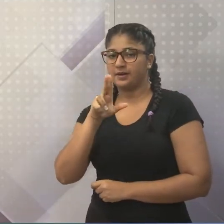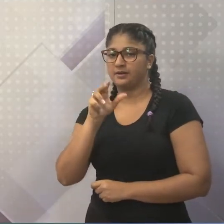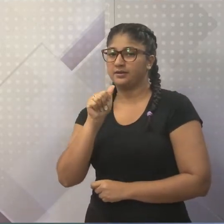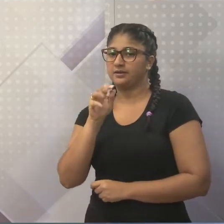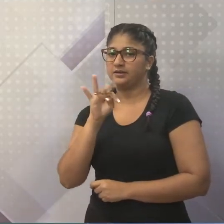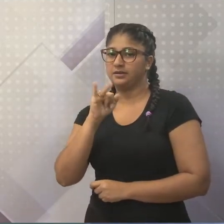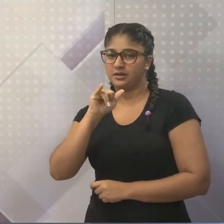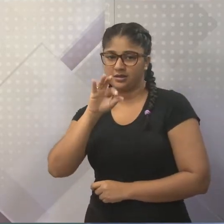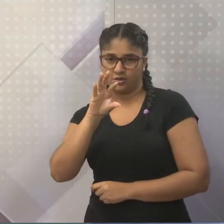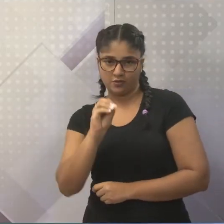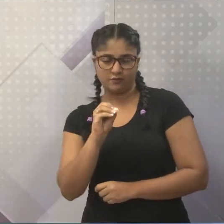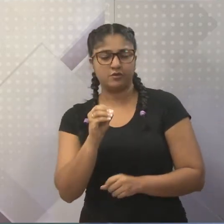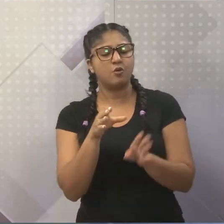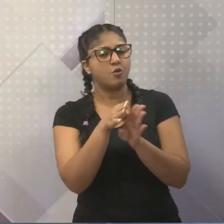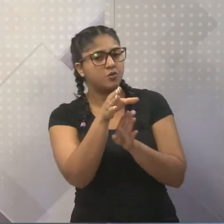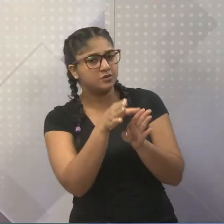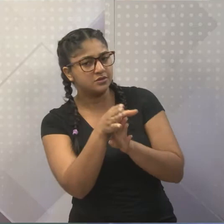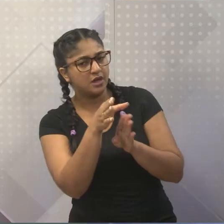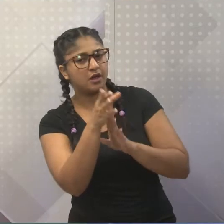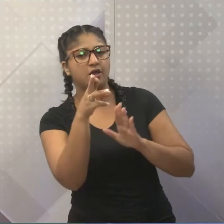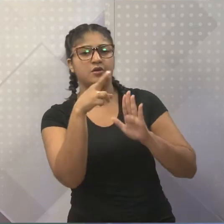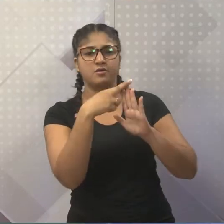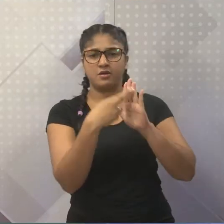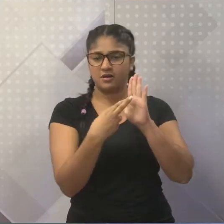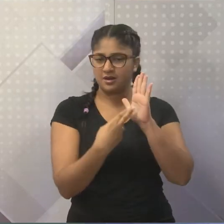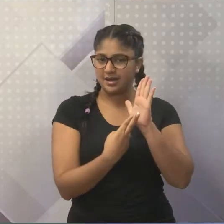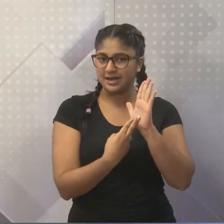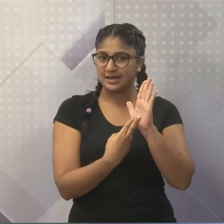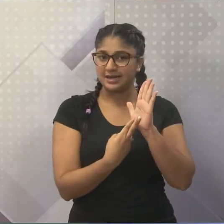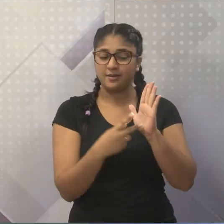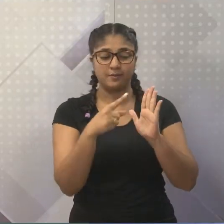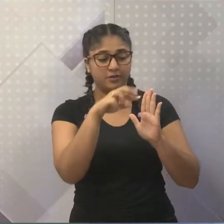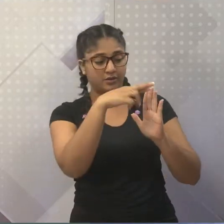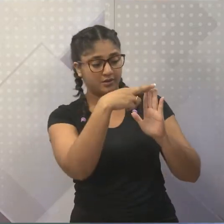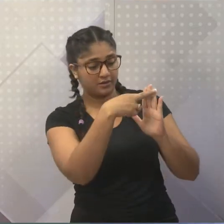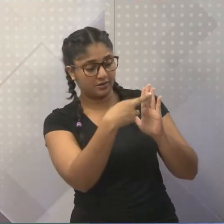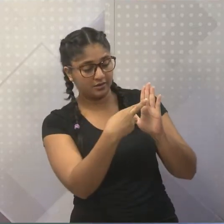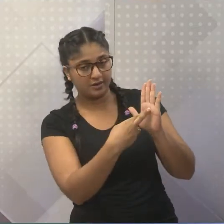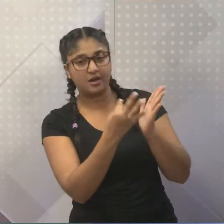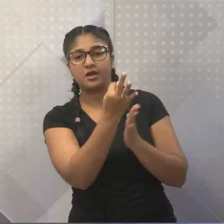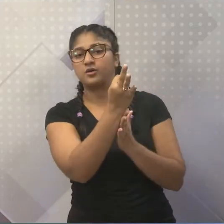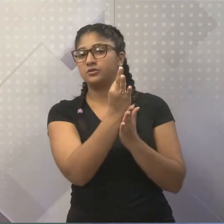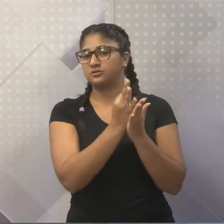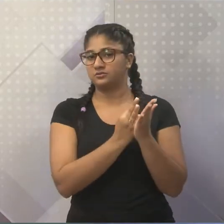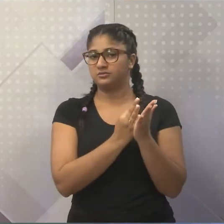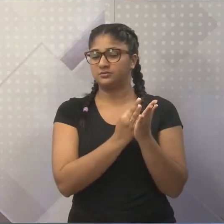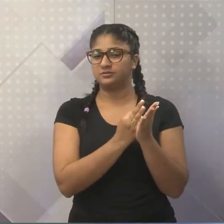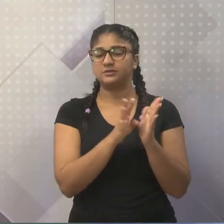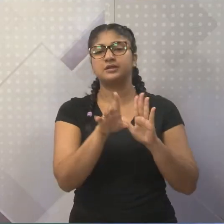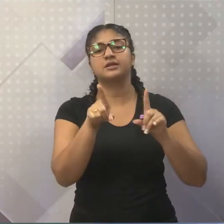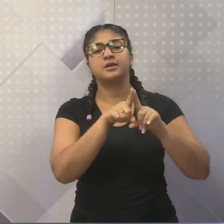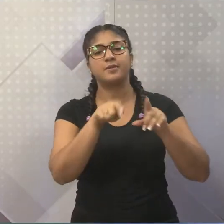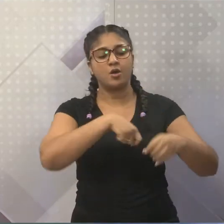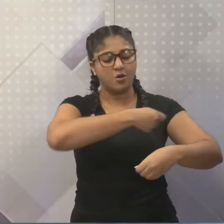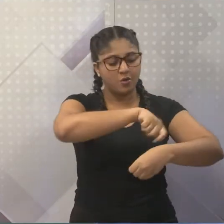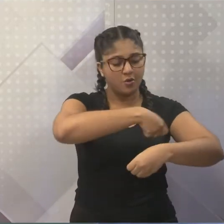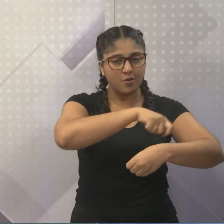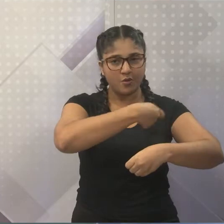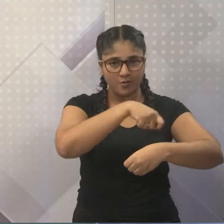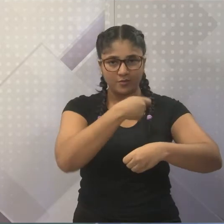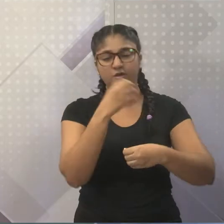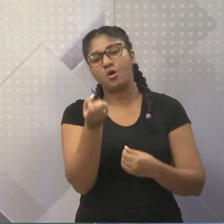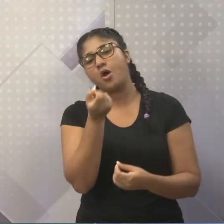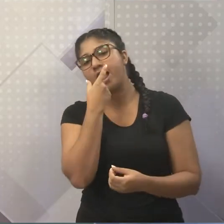pedido, um aconselhamento, e o regulamento nada mais é do que esse texto injuntivo. A receita é um texto injuntivo, que ela